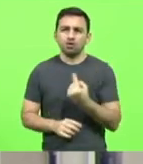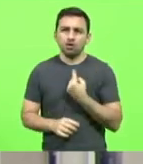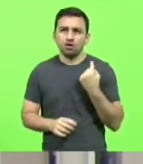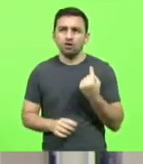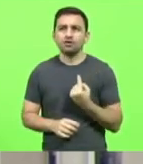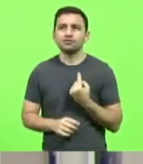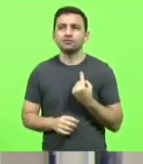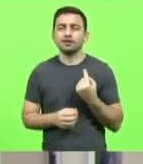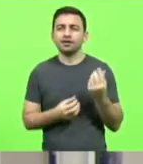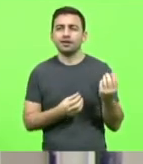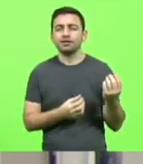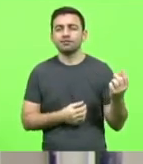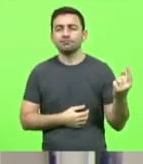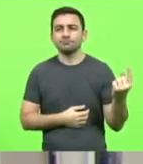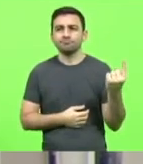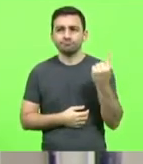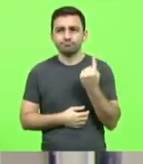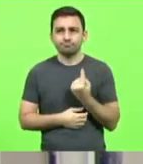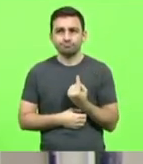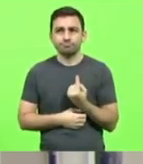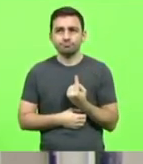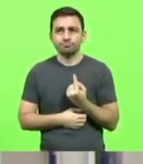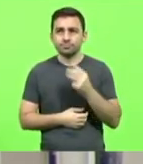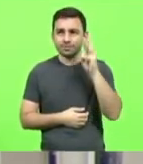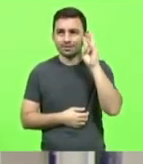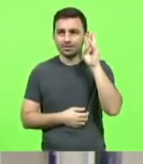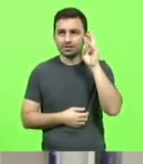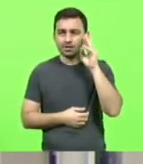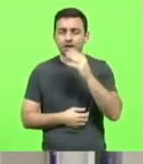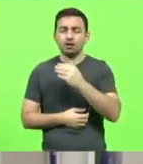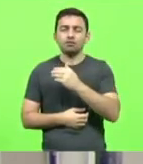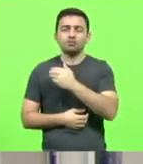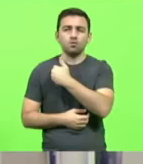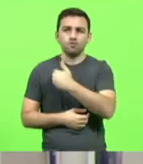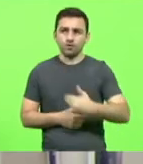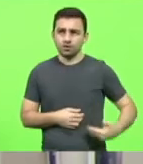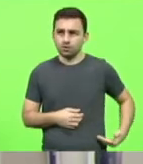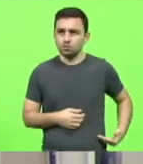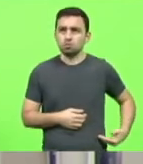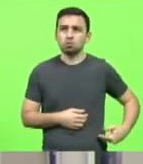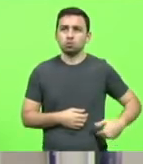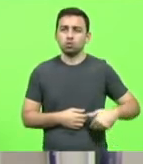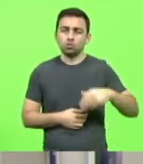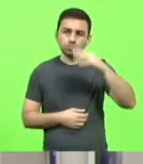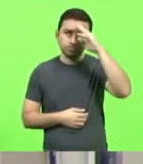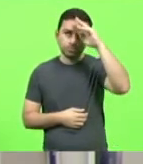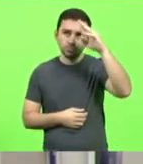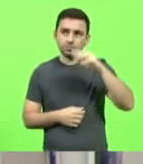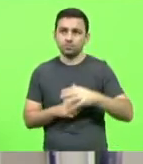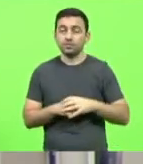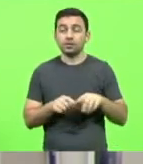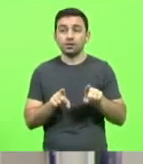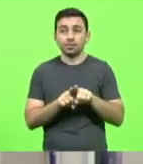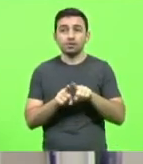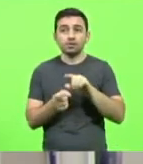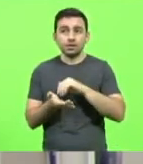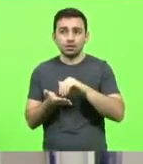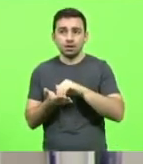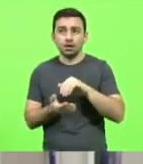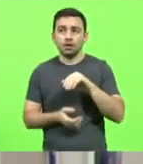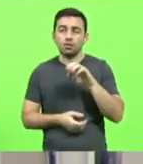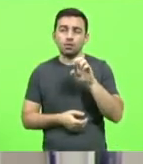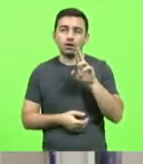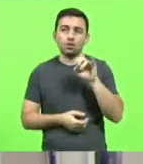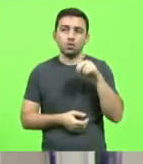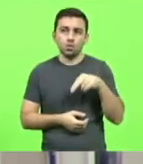a visita do senhor governador Carlos Moisés e do secretário da Casa Civil, o Heron, e que